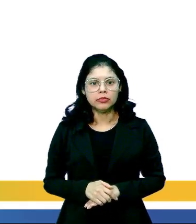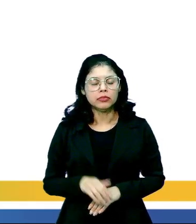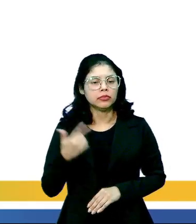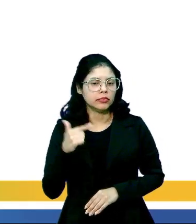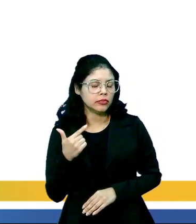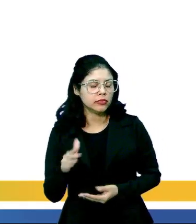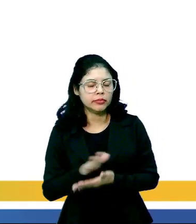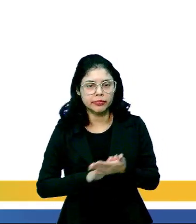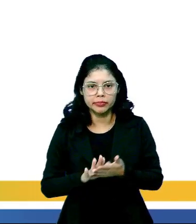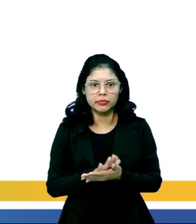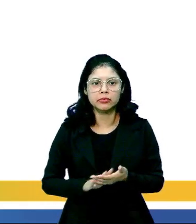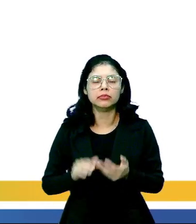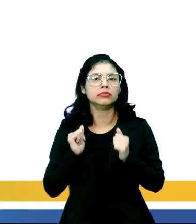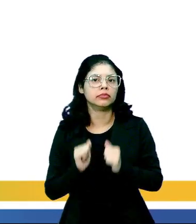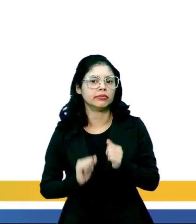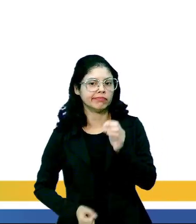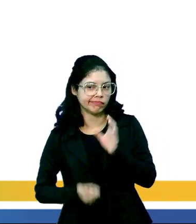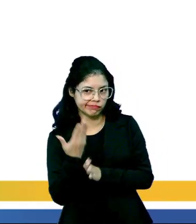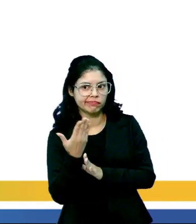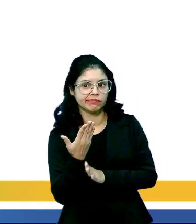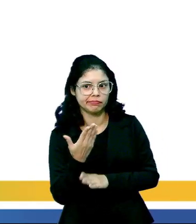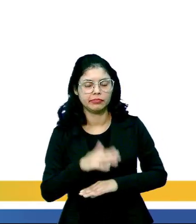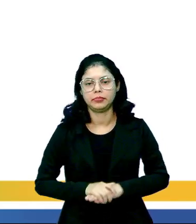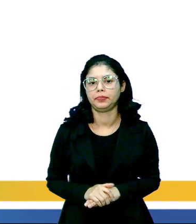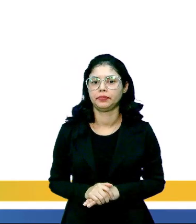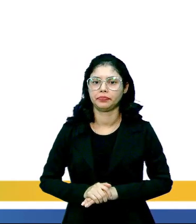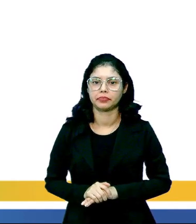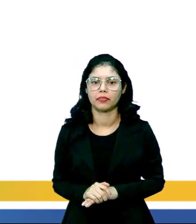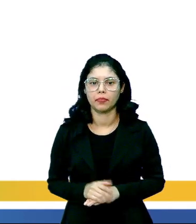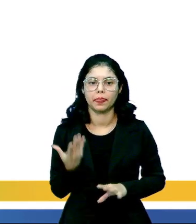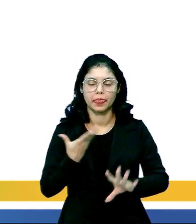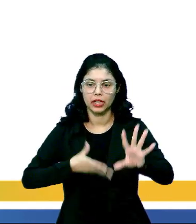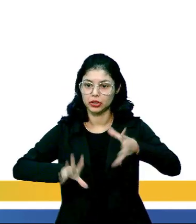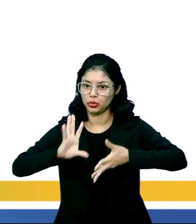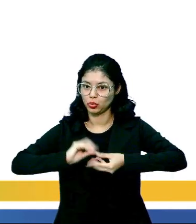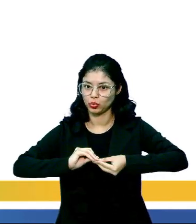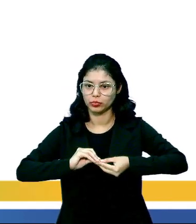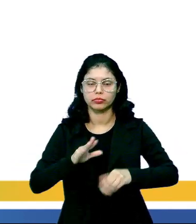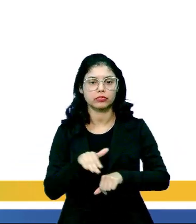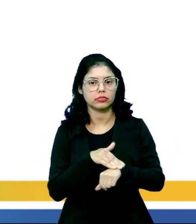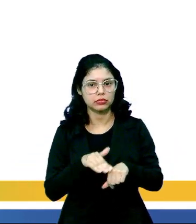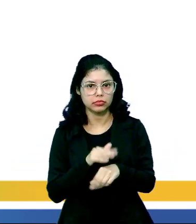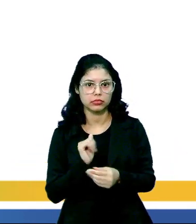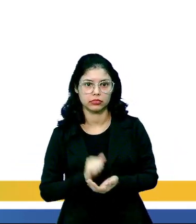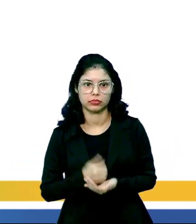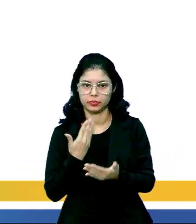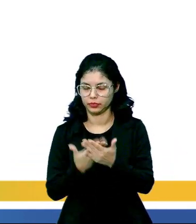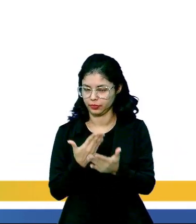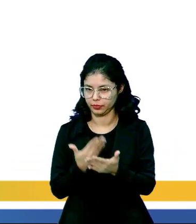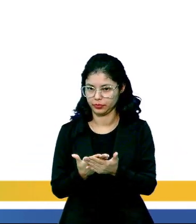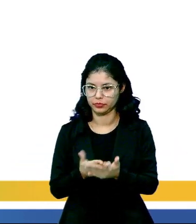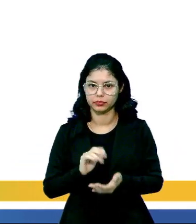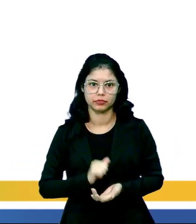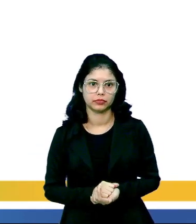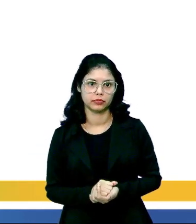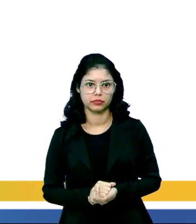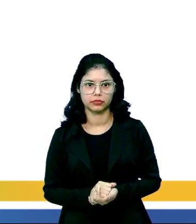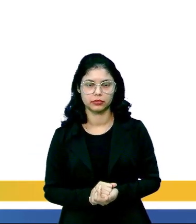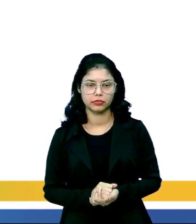plantas nada pode existir, tá certo? Então em resumo, a fisiologia vai estudar esses campos.